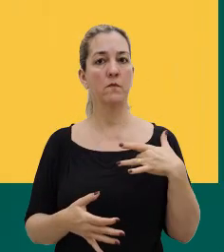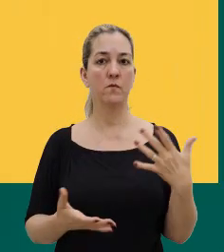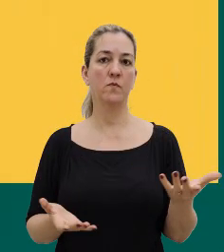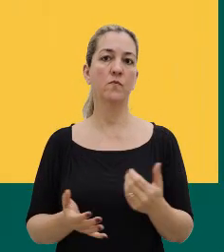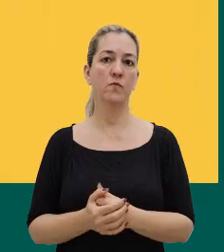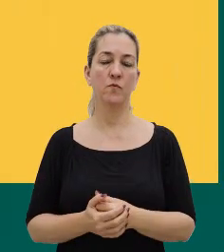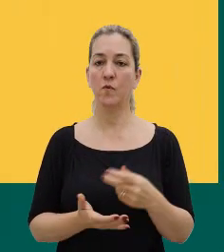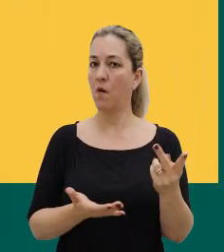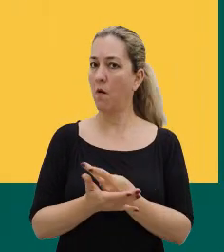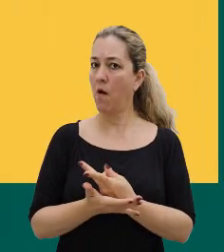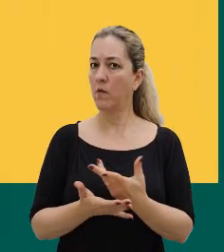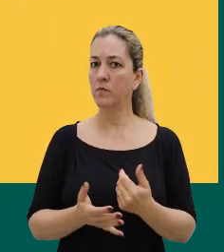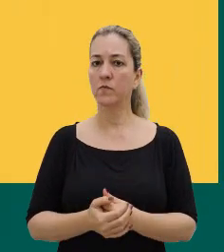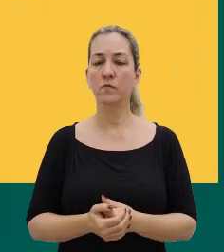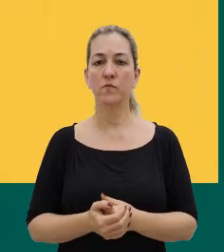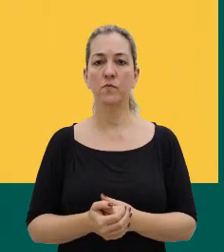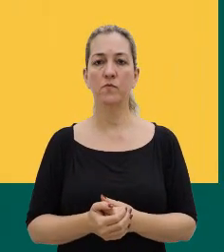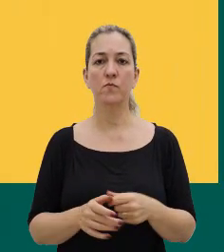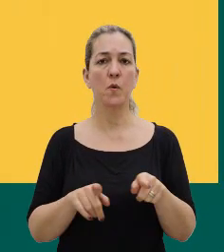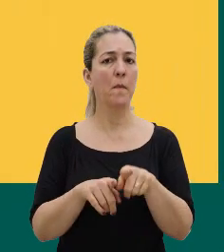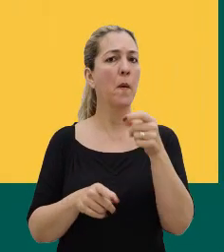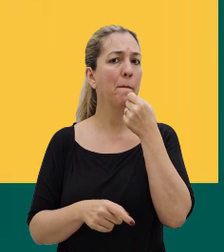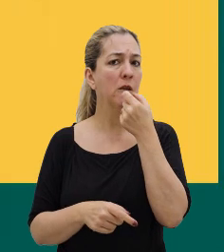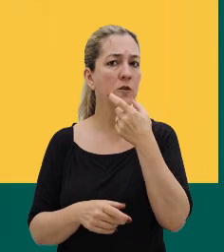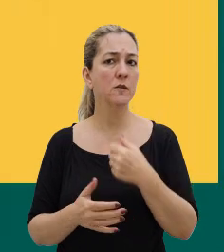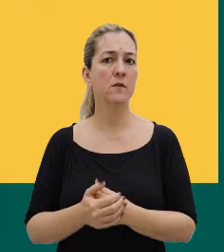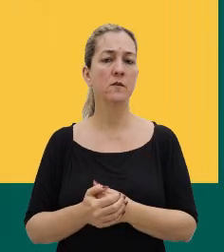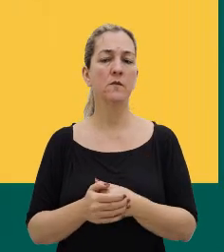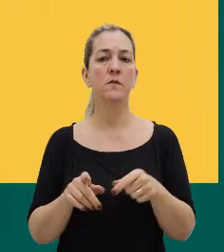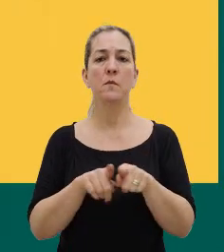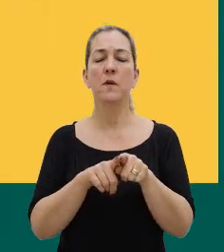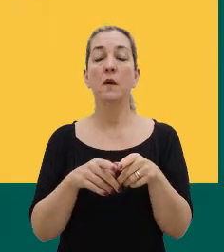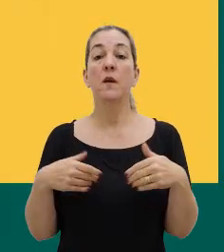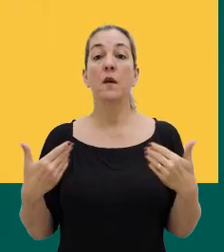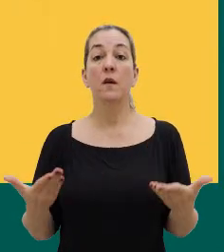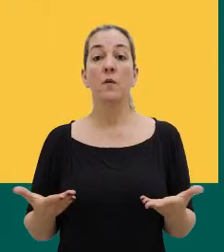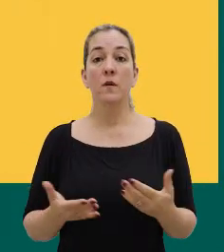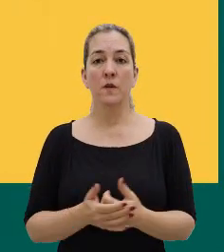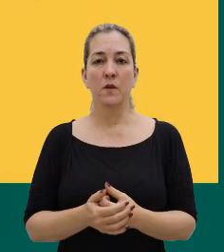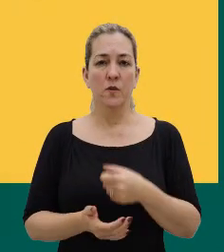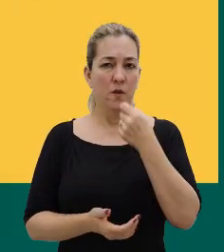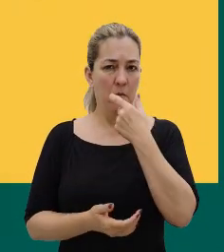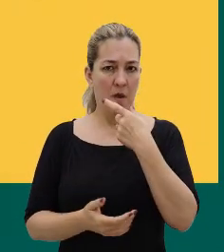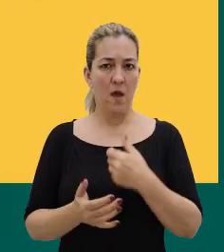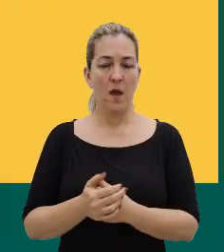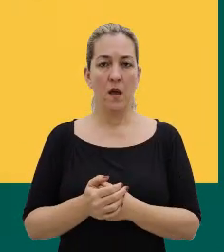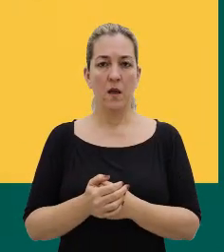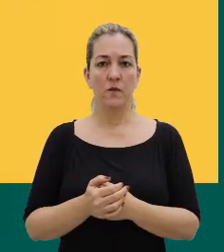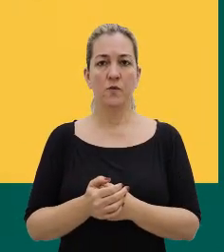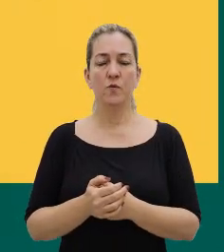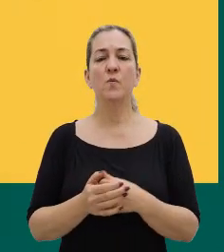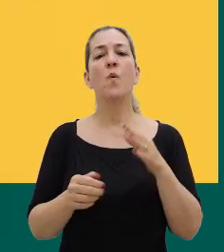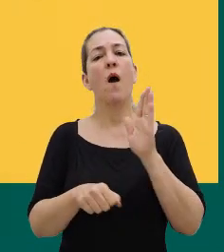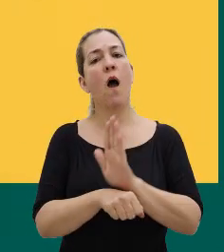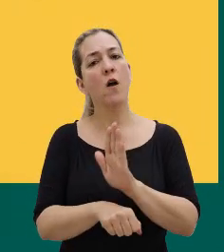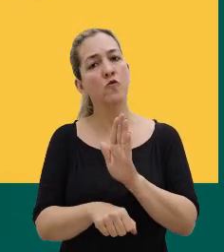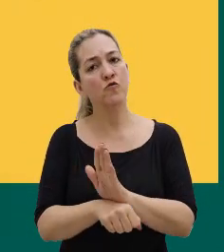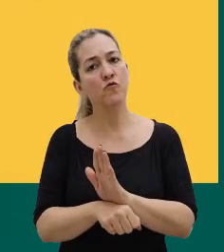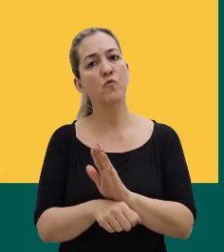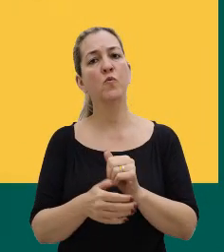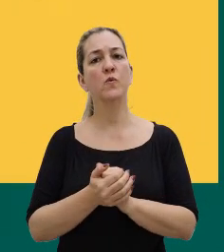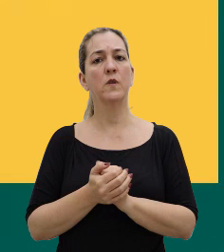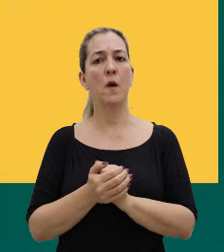Fico pensando também a medicalização, assim, enquanto os remédios, enquanto uma ferramenta auxiliar para